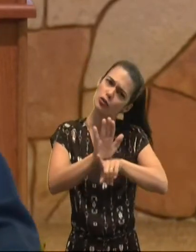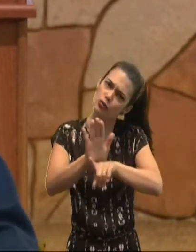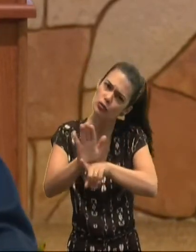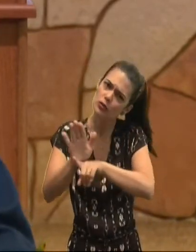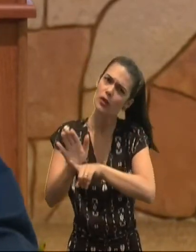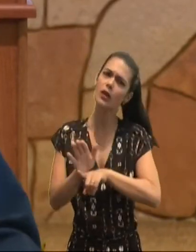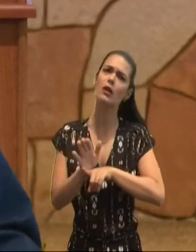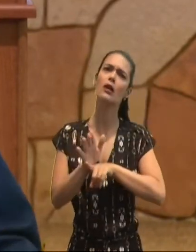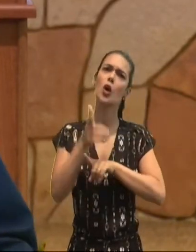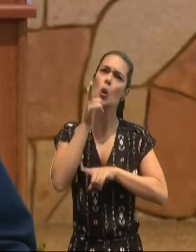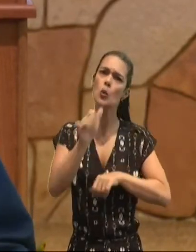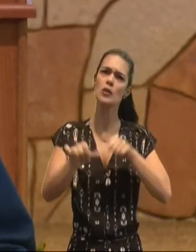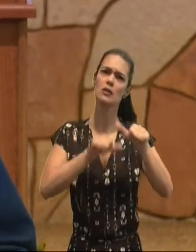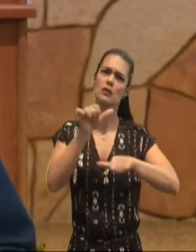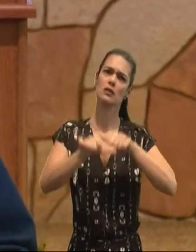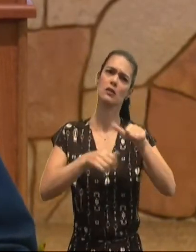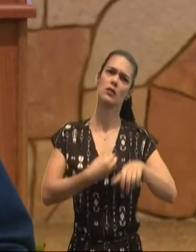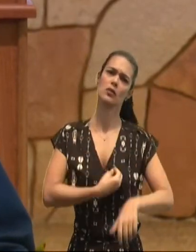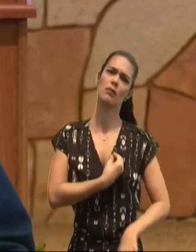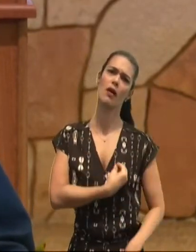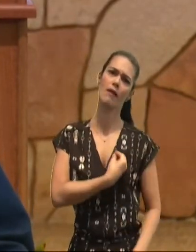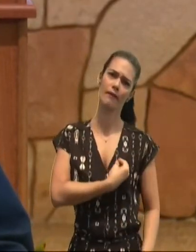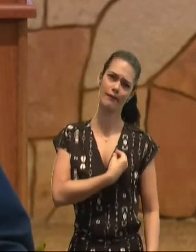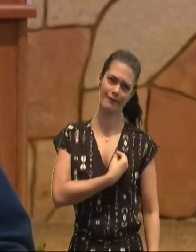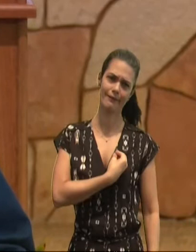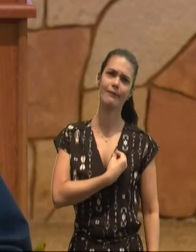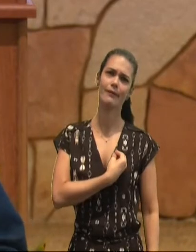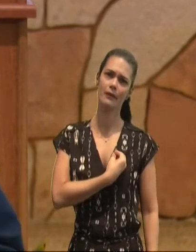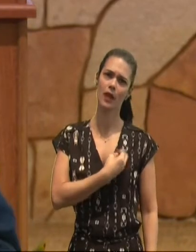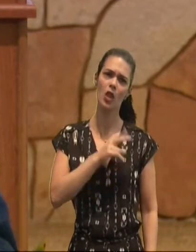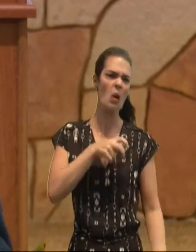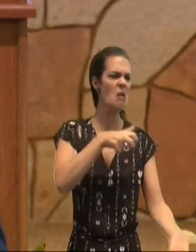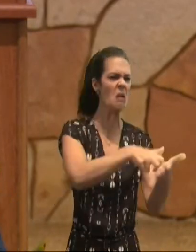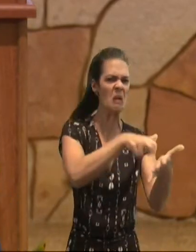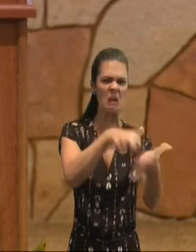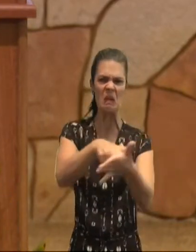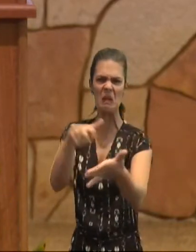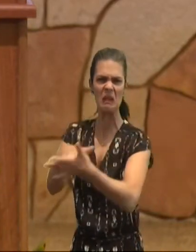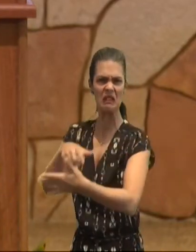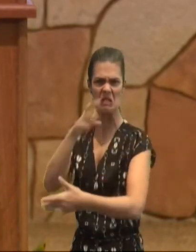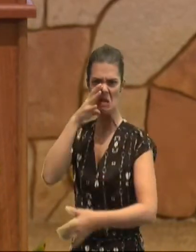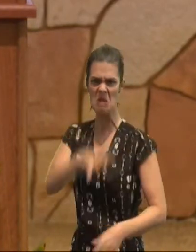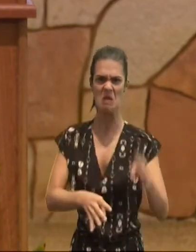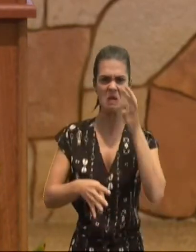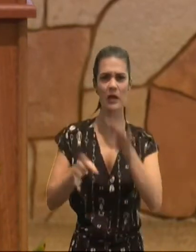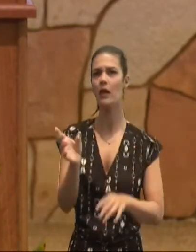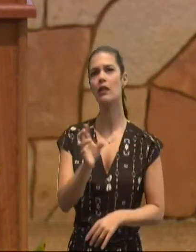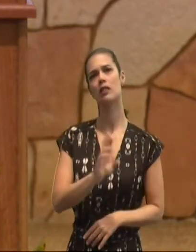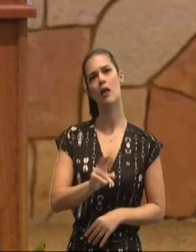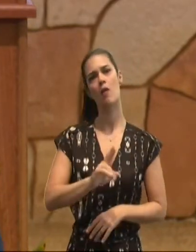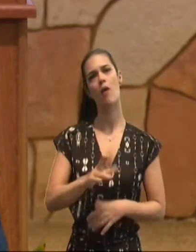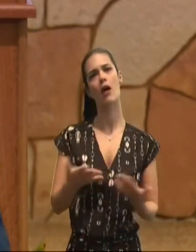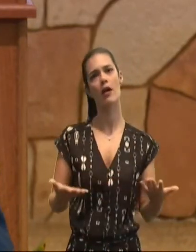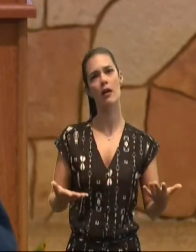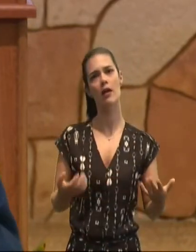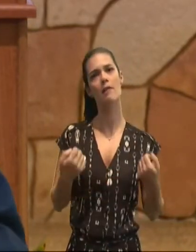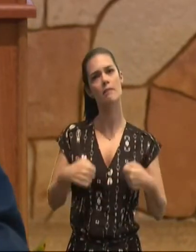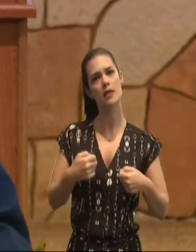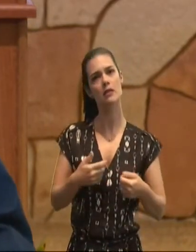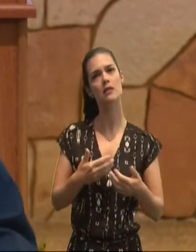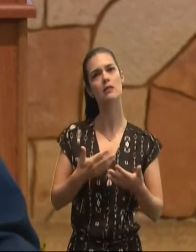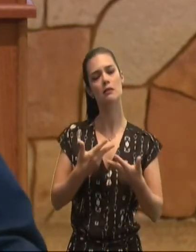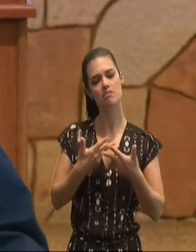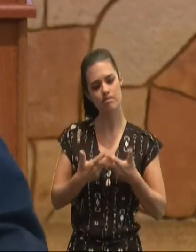restauração, não de condenação, então, a vida no Espírito, se expressa em serviço, aos outros,